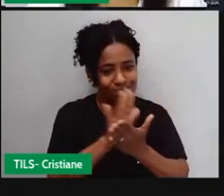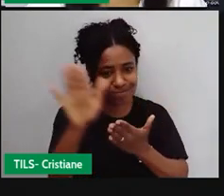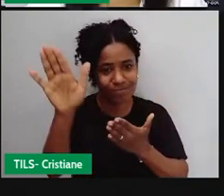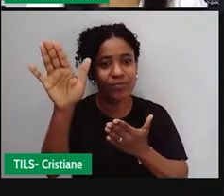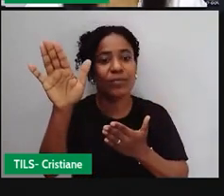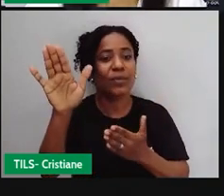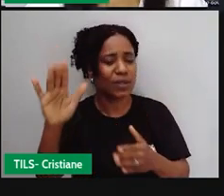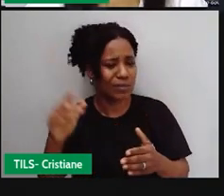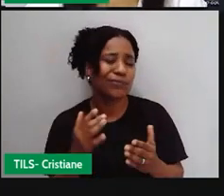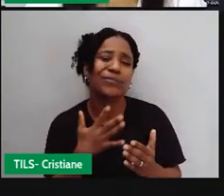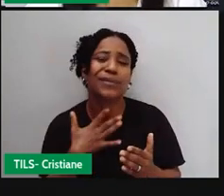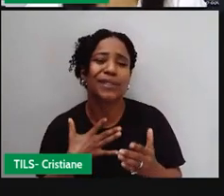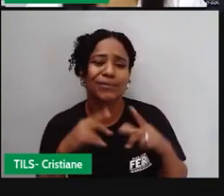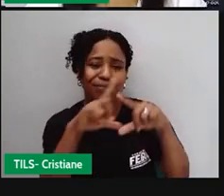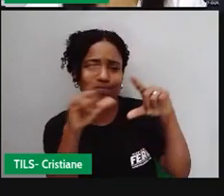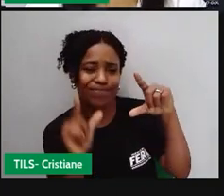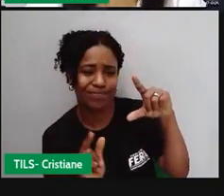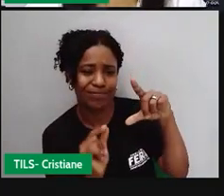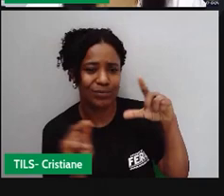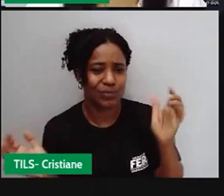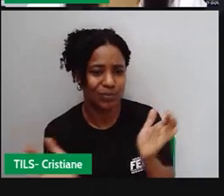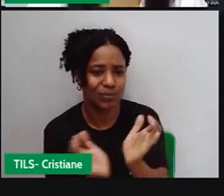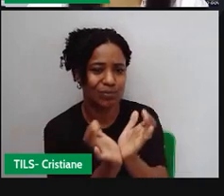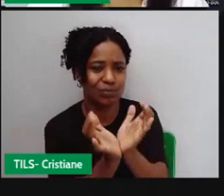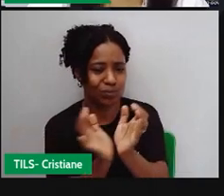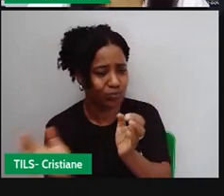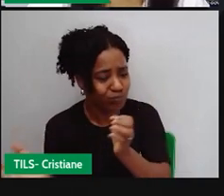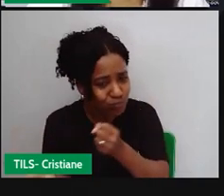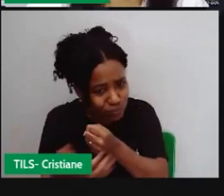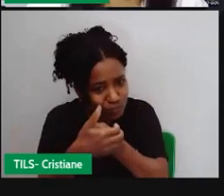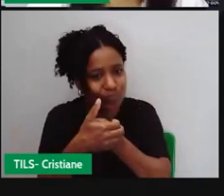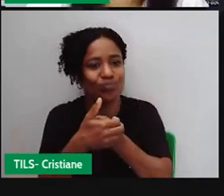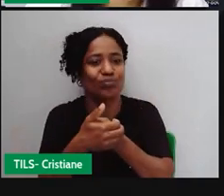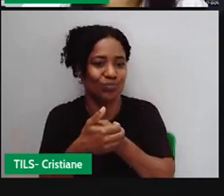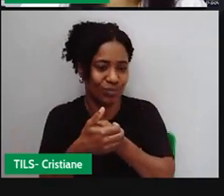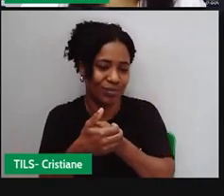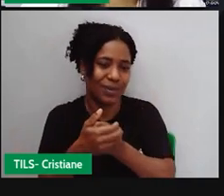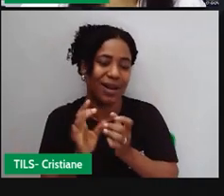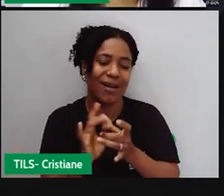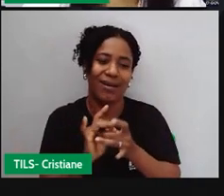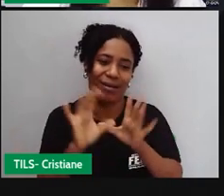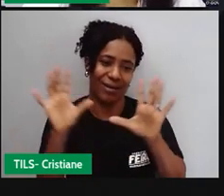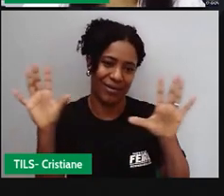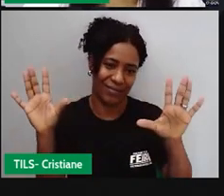encontrar melhores condições de vida e um pouco também de liberdade.